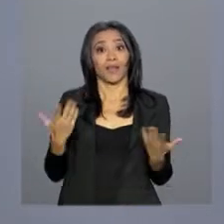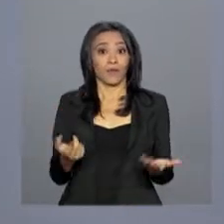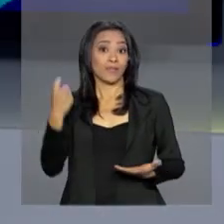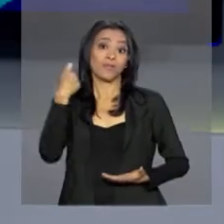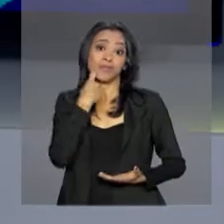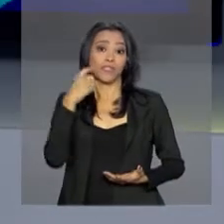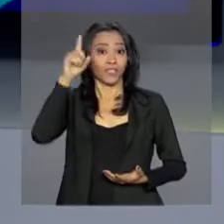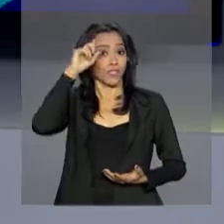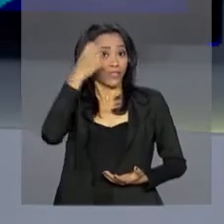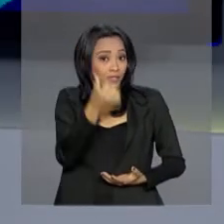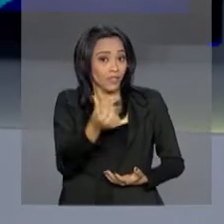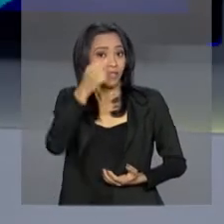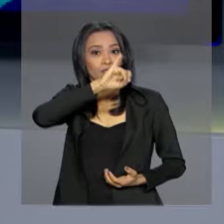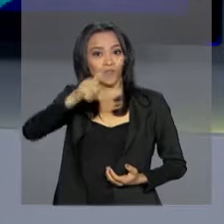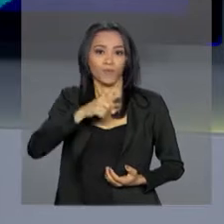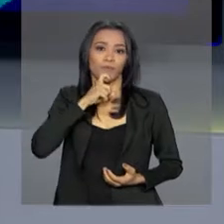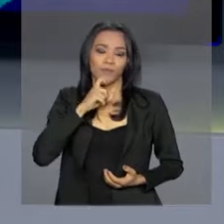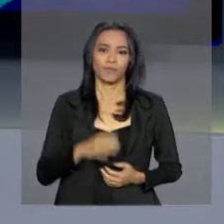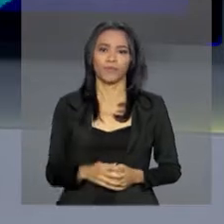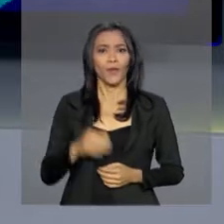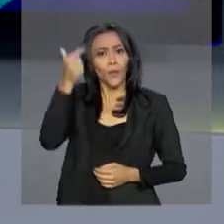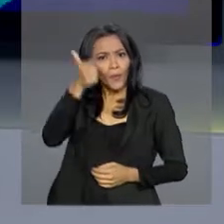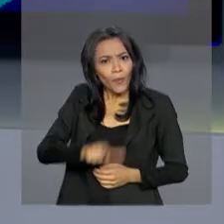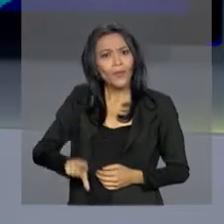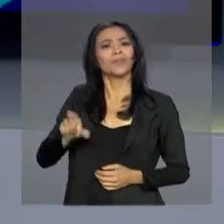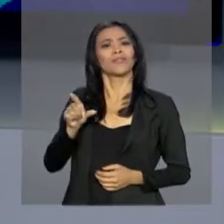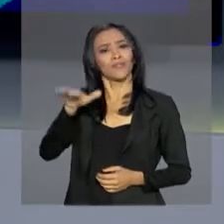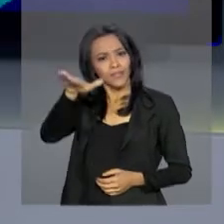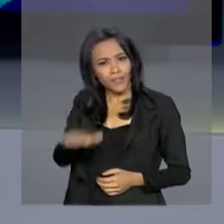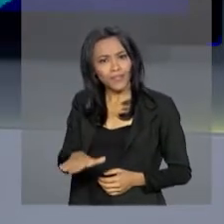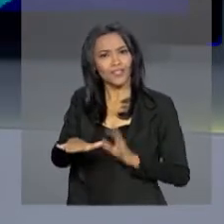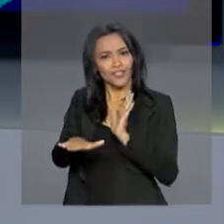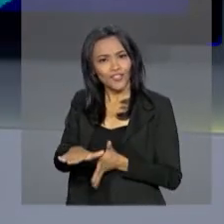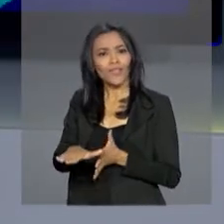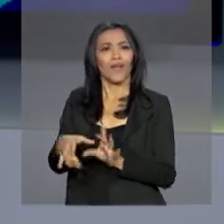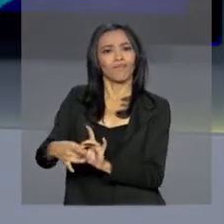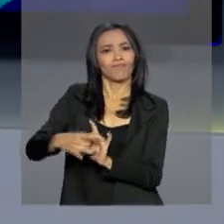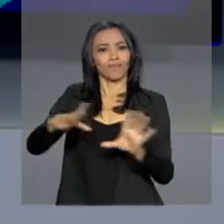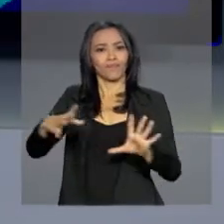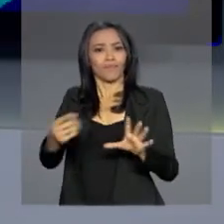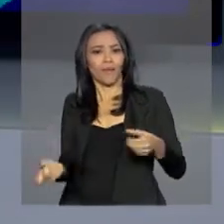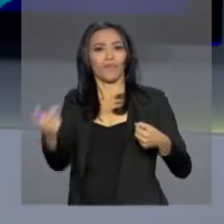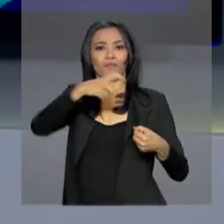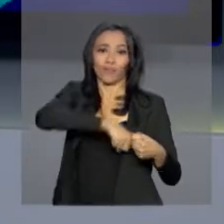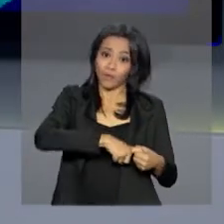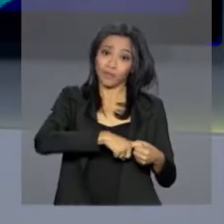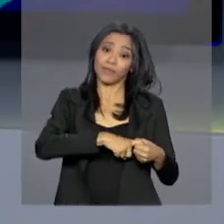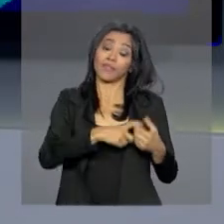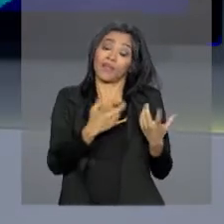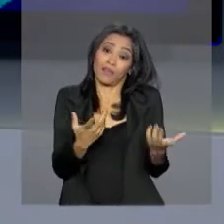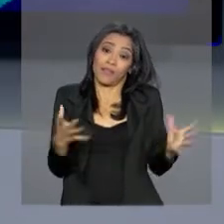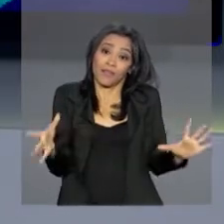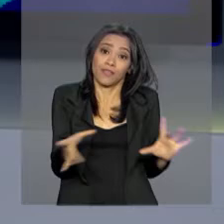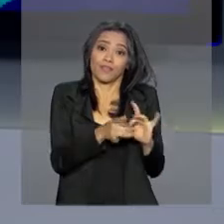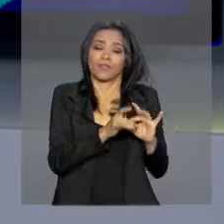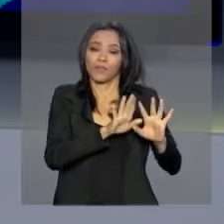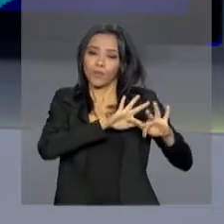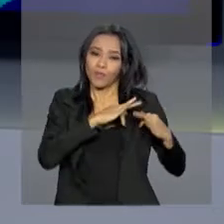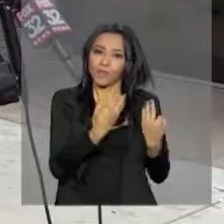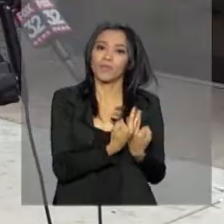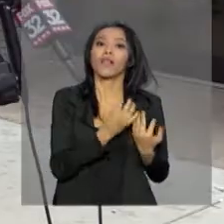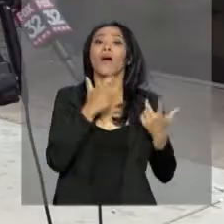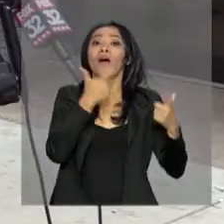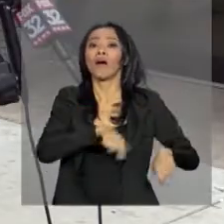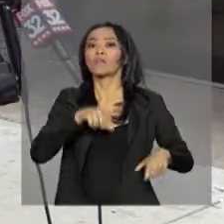julho. Mais uma criança brasileira foi liberada para voltar ao convívio da família nos Estados Unidos. O